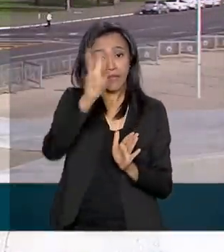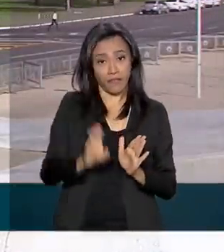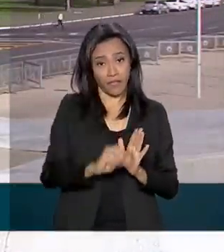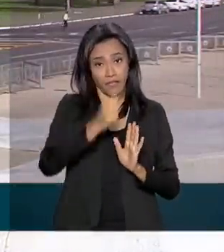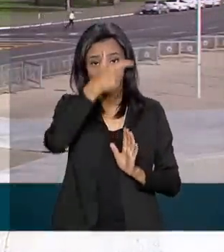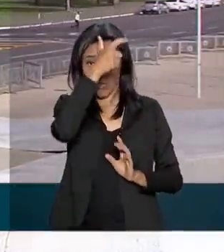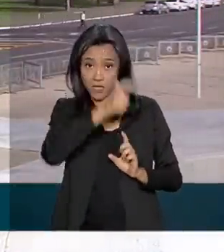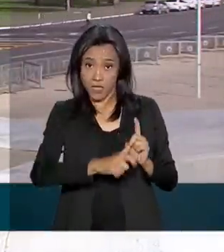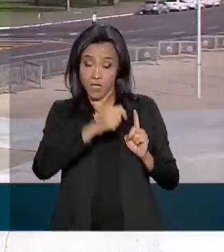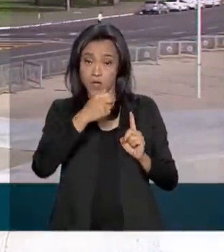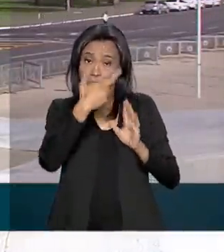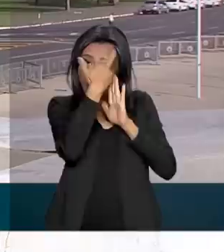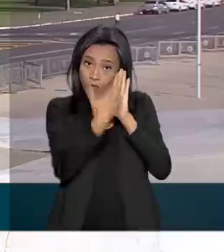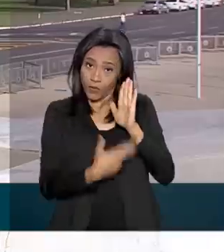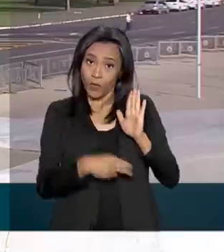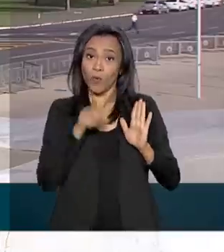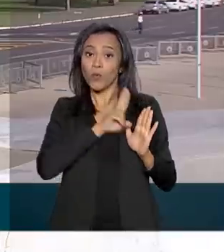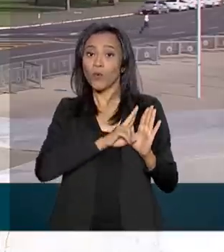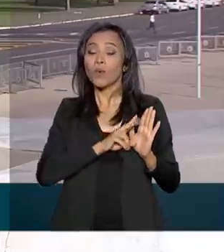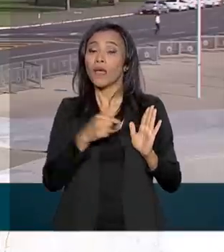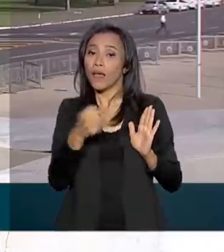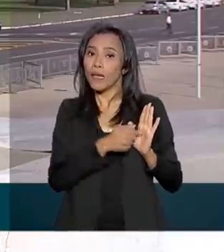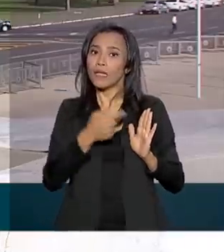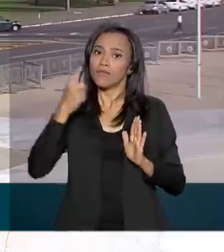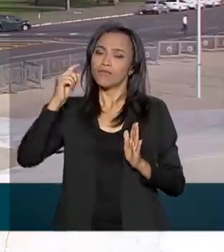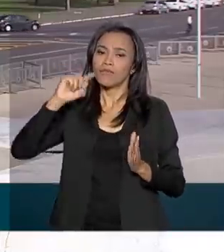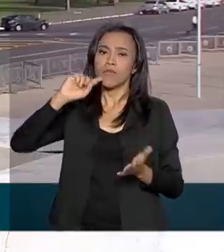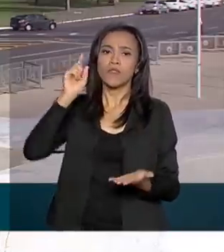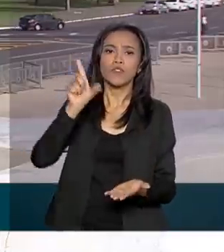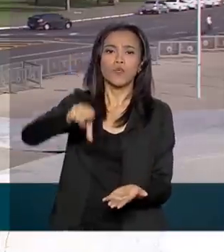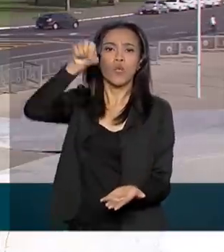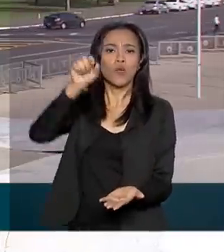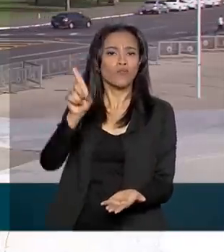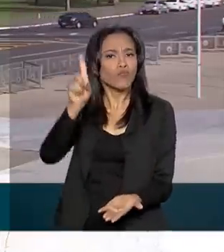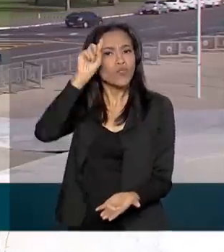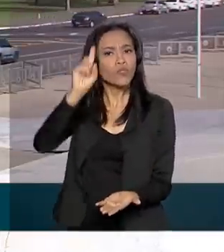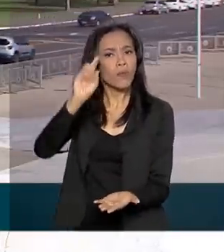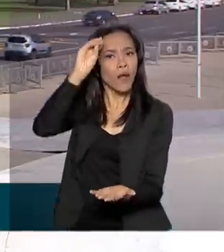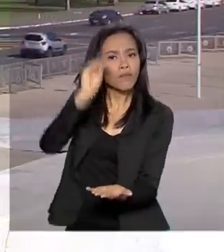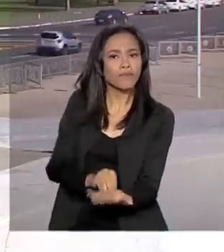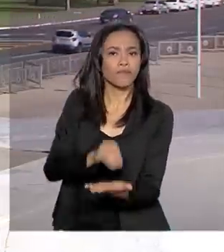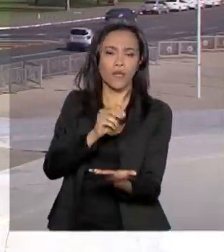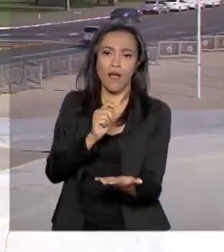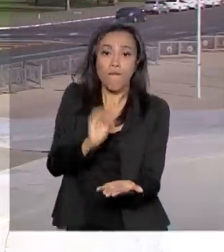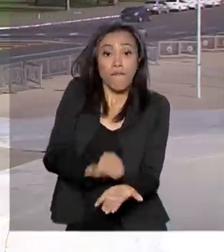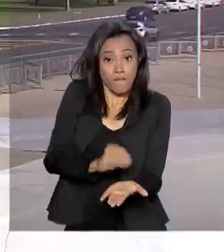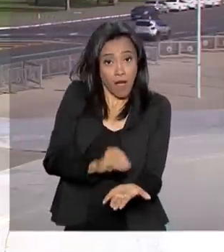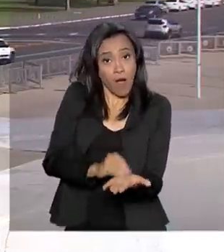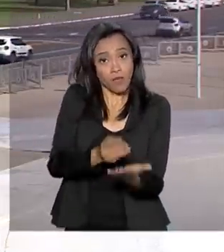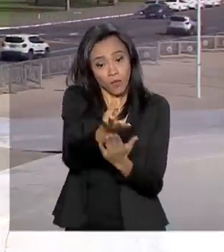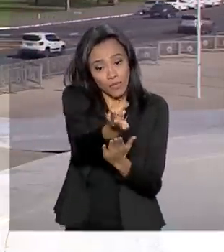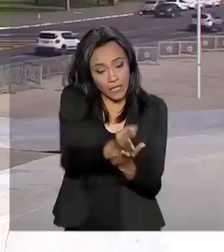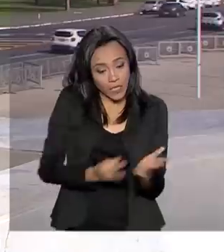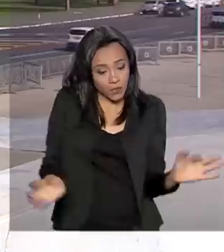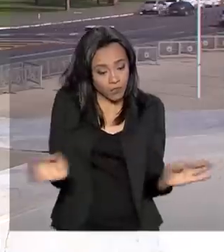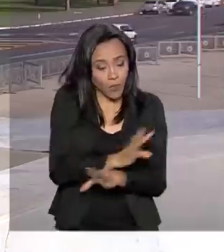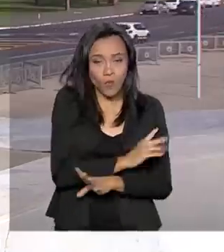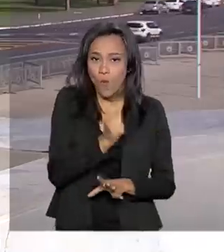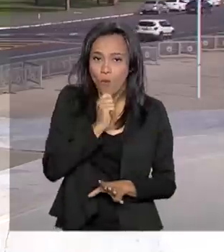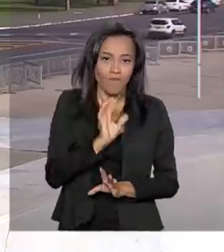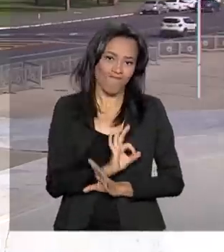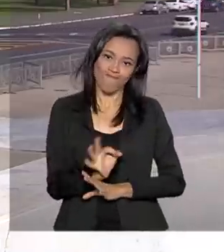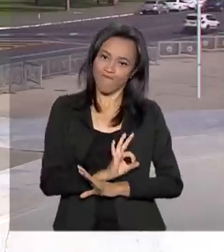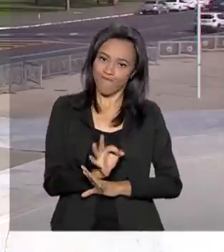Samuel Moreira cravou uma data, né? Embora tenha deixado claro que o texto ainda não foi construído. Ele aguarda o fim do prazo para a